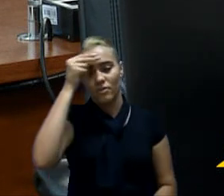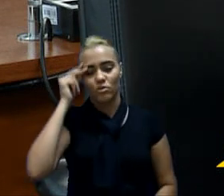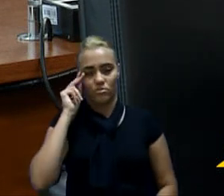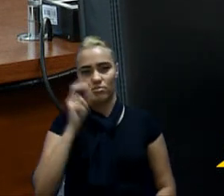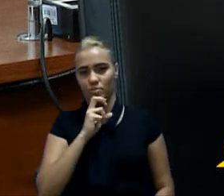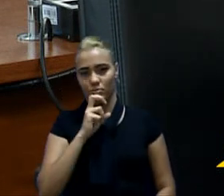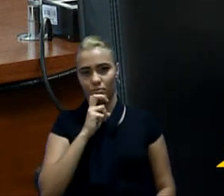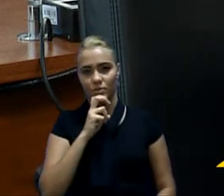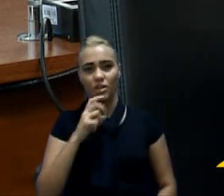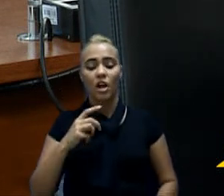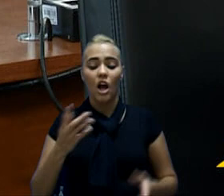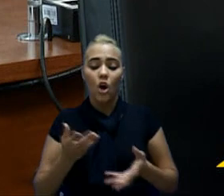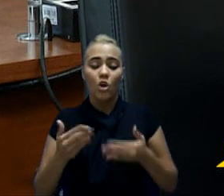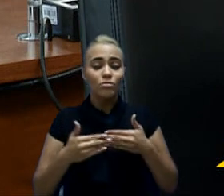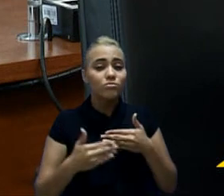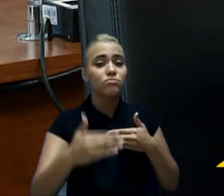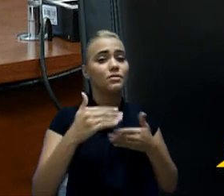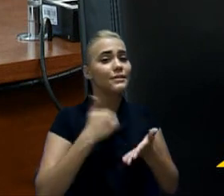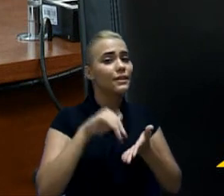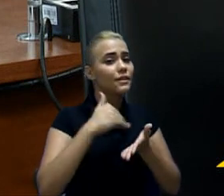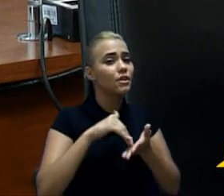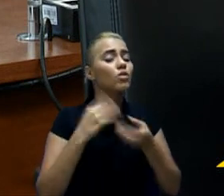procedimento hoje da secretaria?